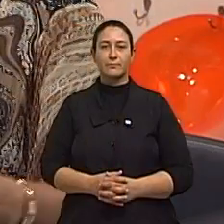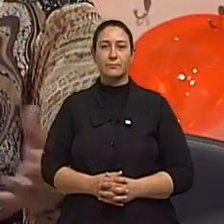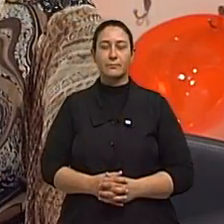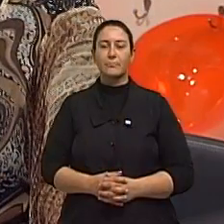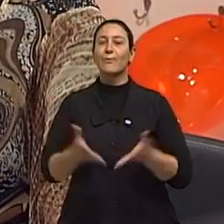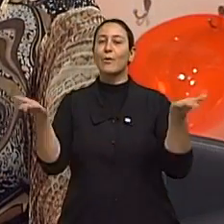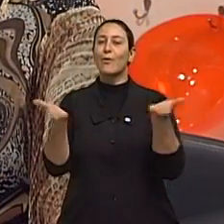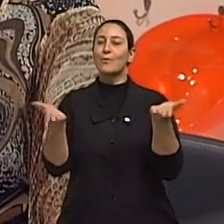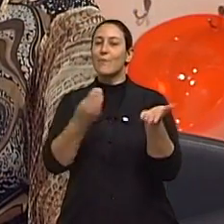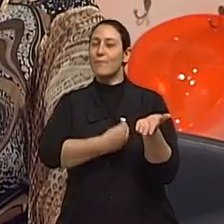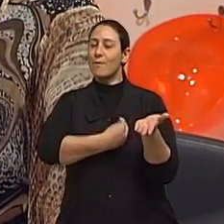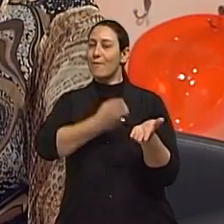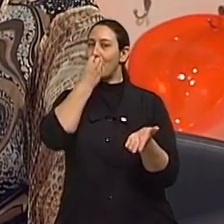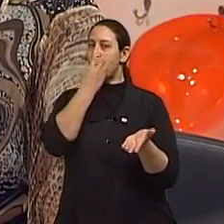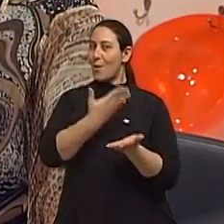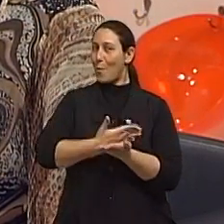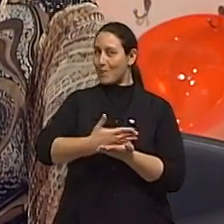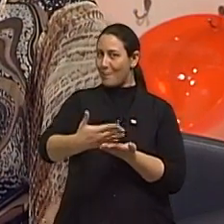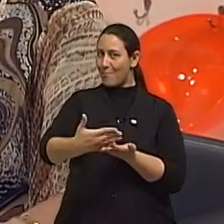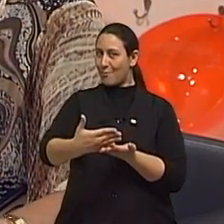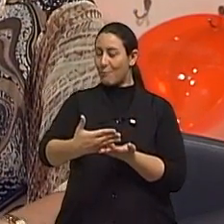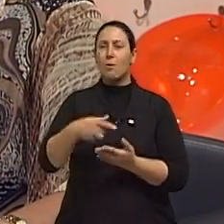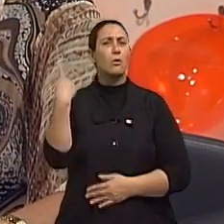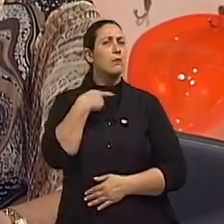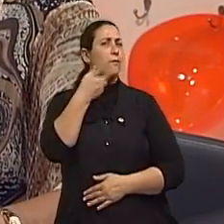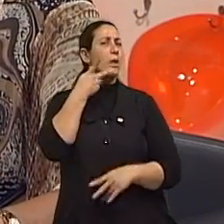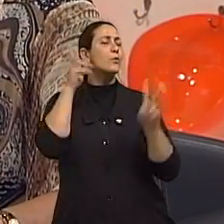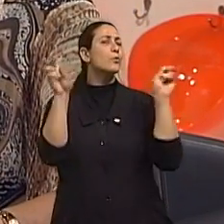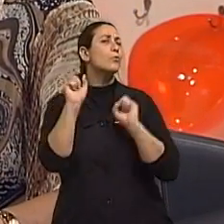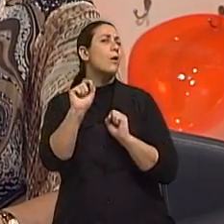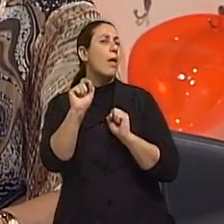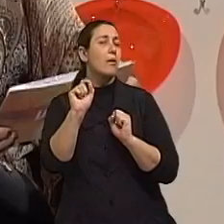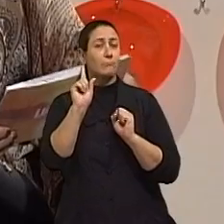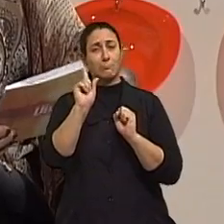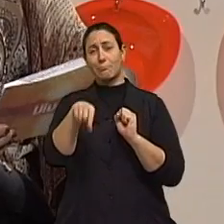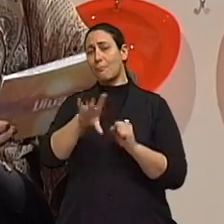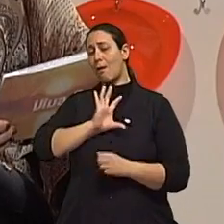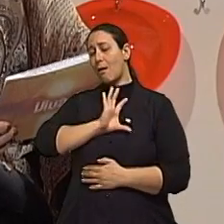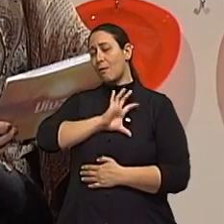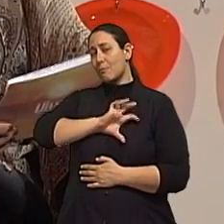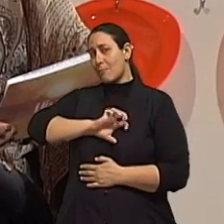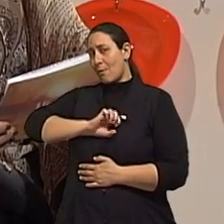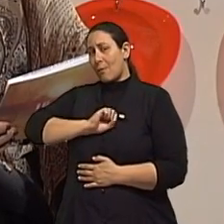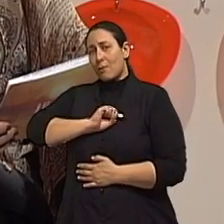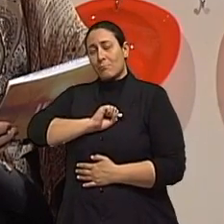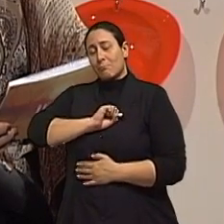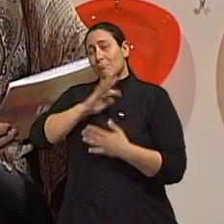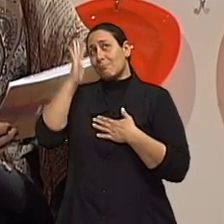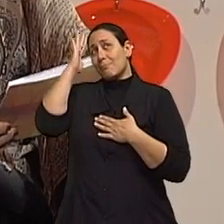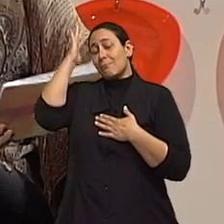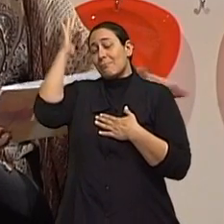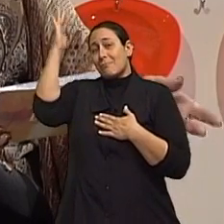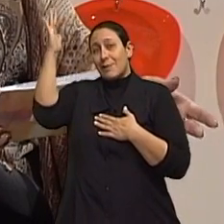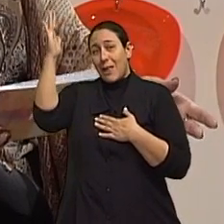O nosso Viva Bem está começando e hoje nós vamos falar de corações apaixonados. É, o amor está